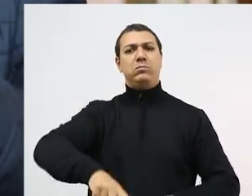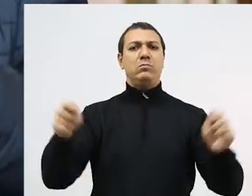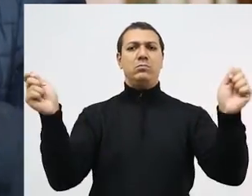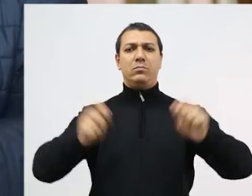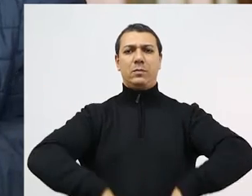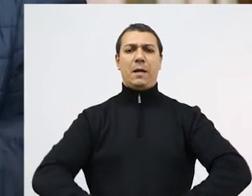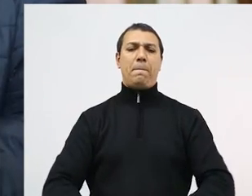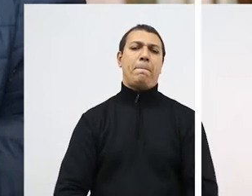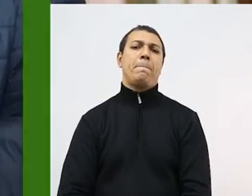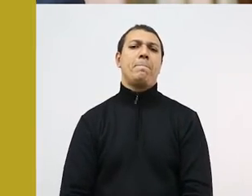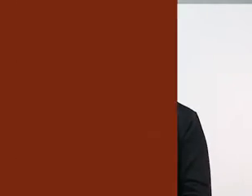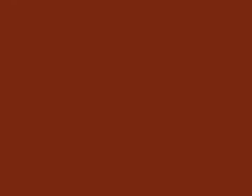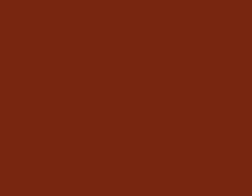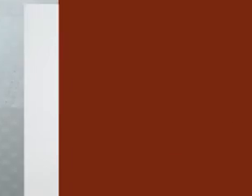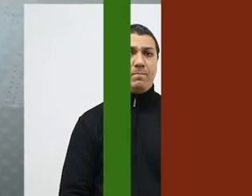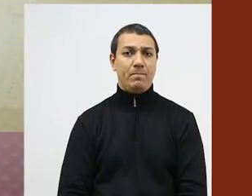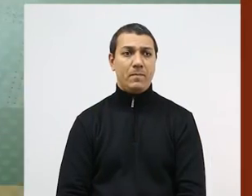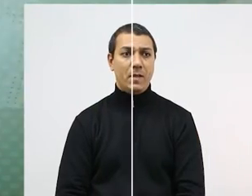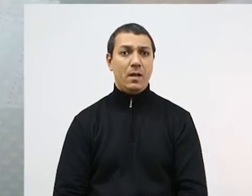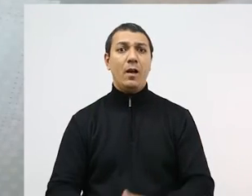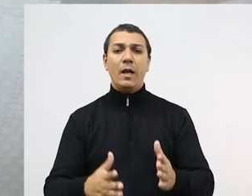essa máscara estiver adequadamente seca.